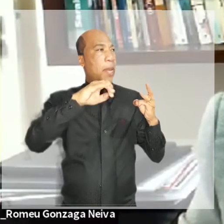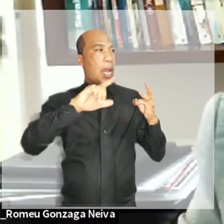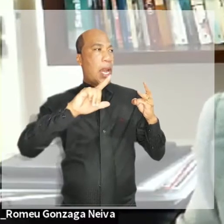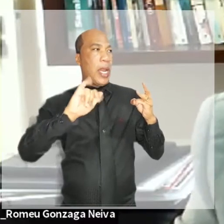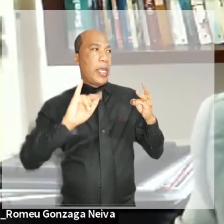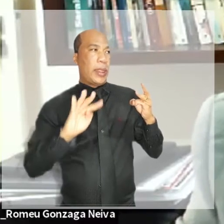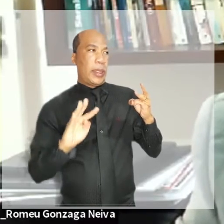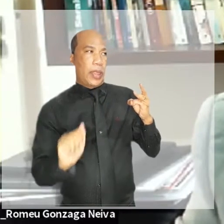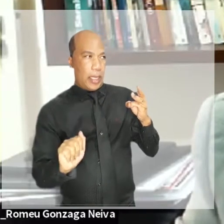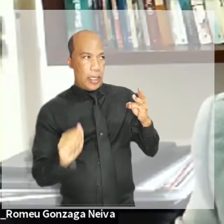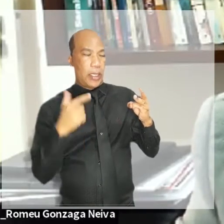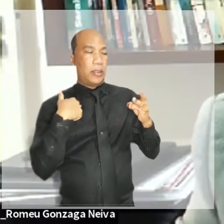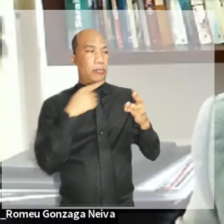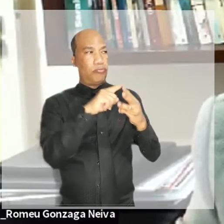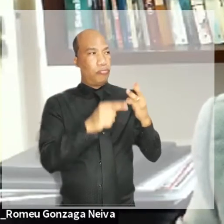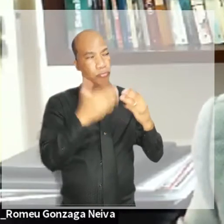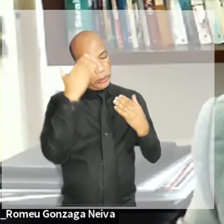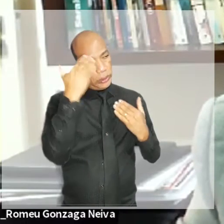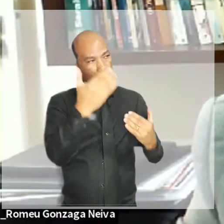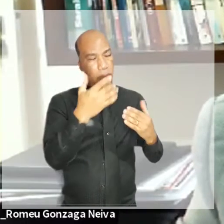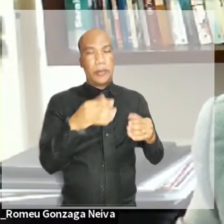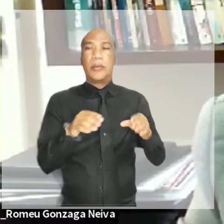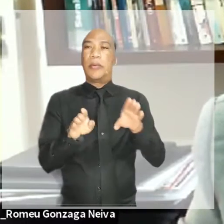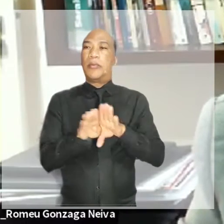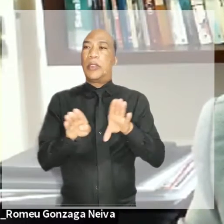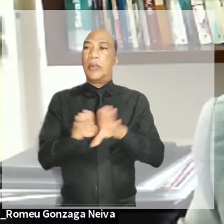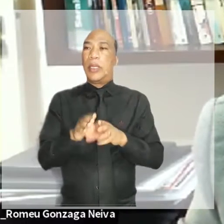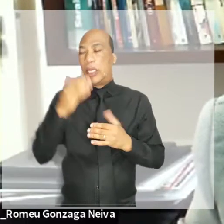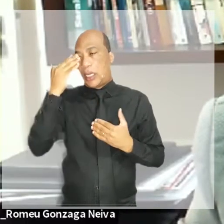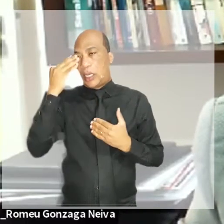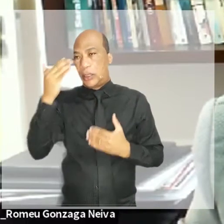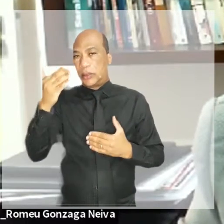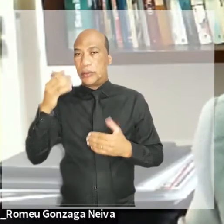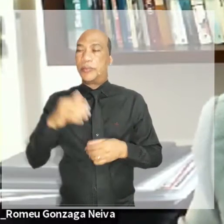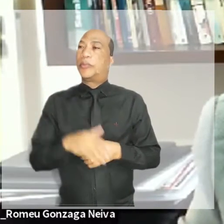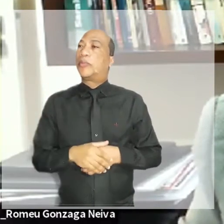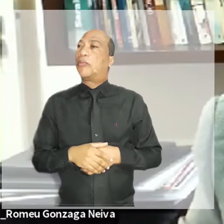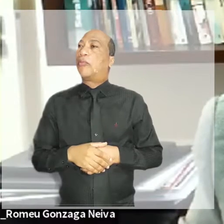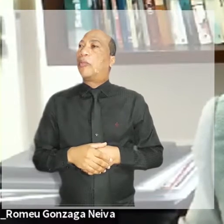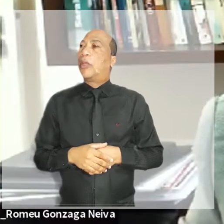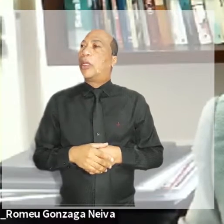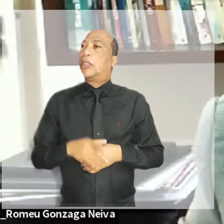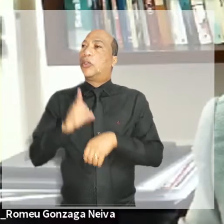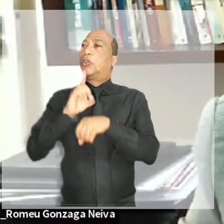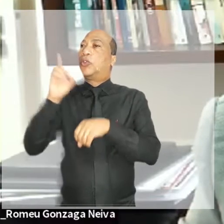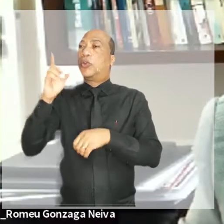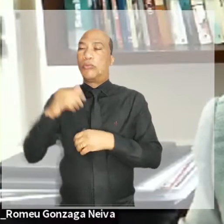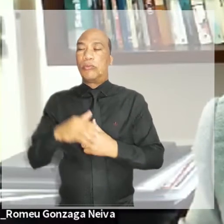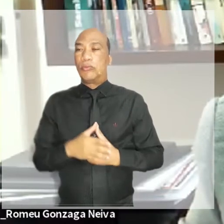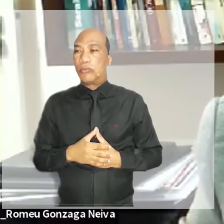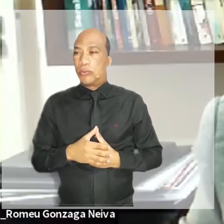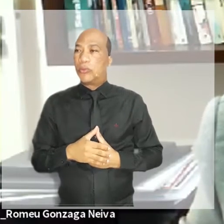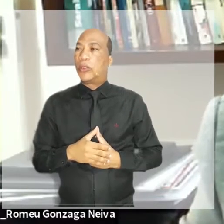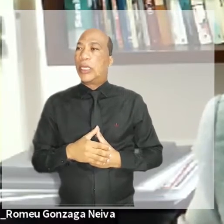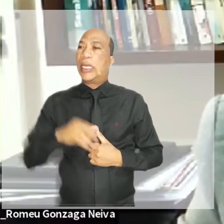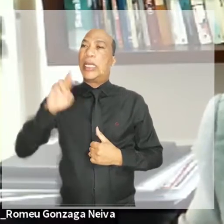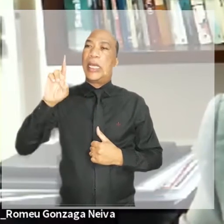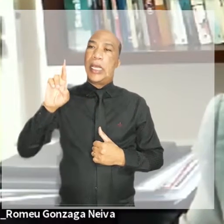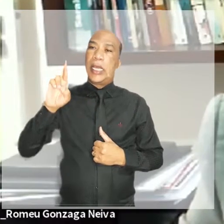a doutora Renata Gil, nossa presidente da Amarges, cumprimento